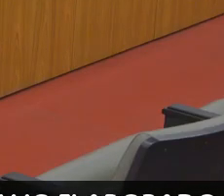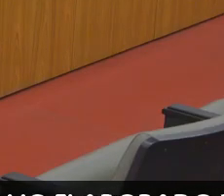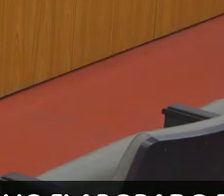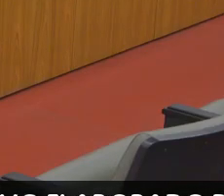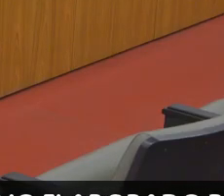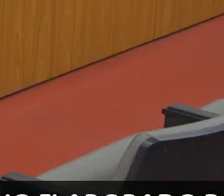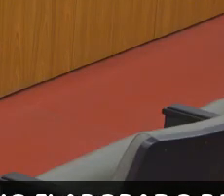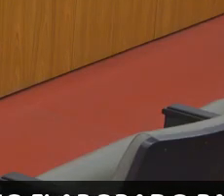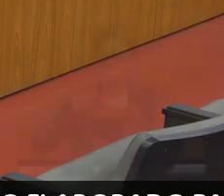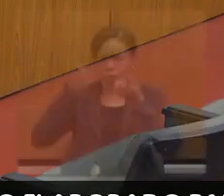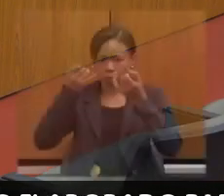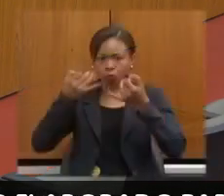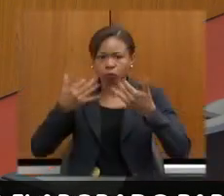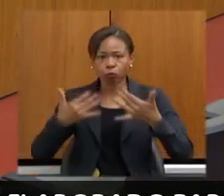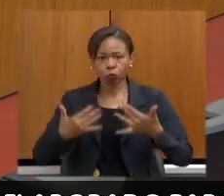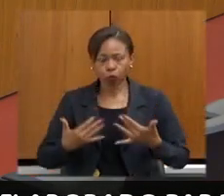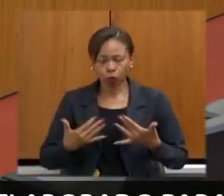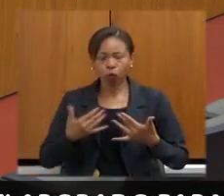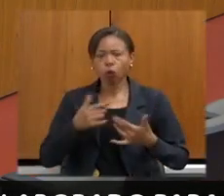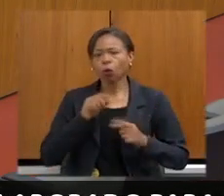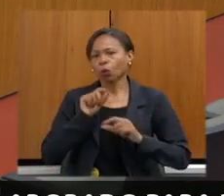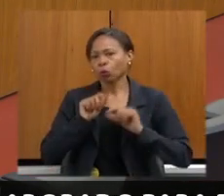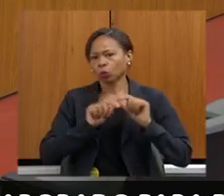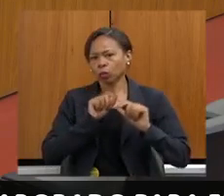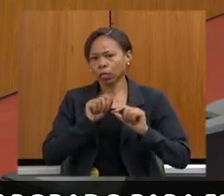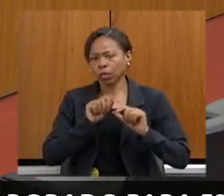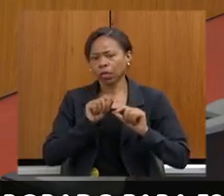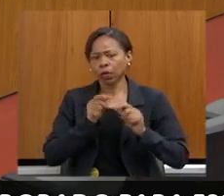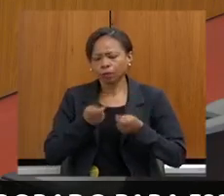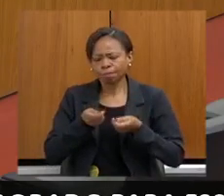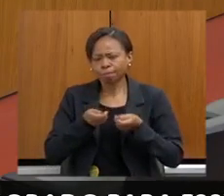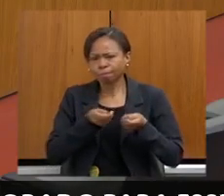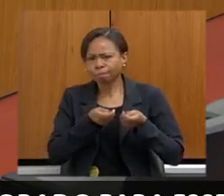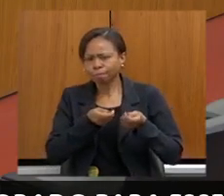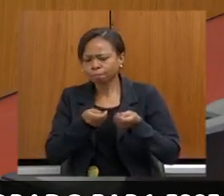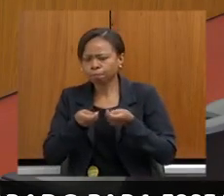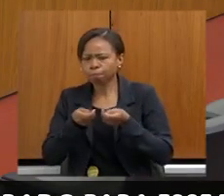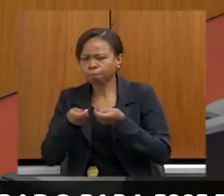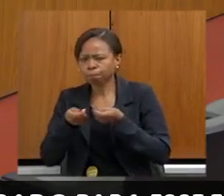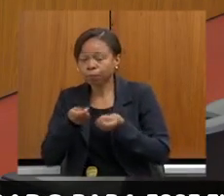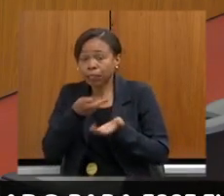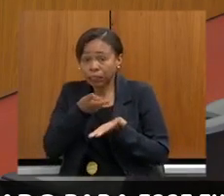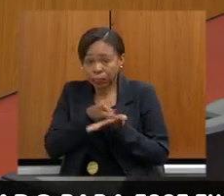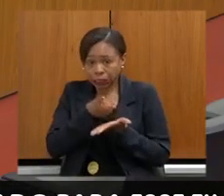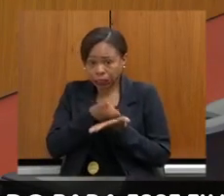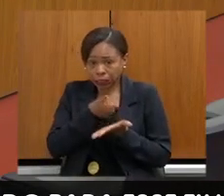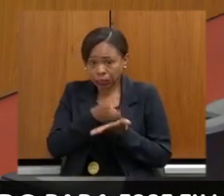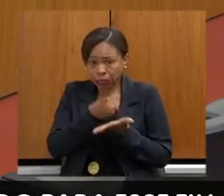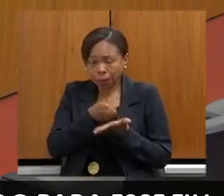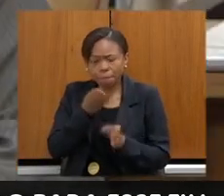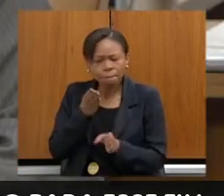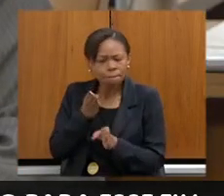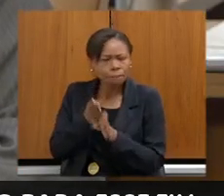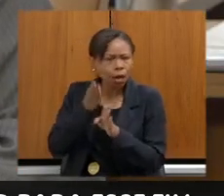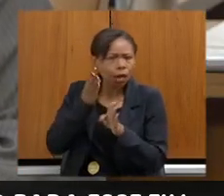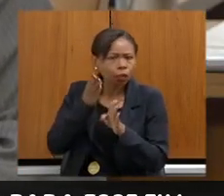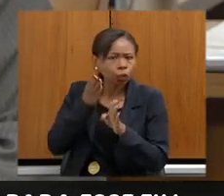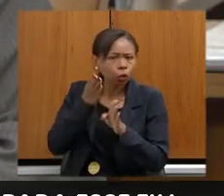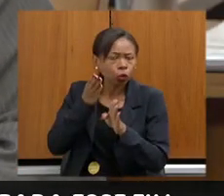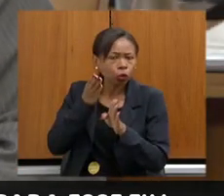secretária, é o seguinte, o monitoramento contínuo, ele detecta, através de alertas,